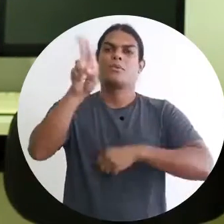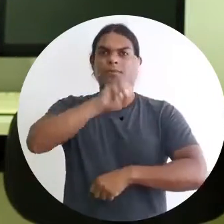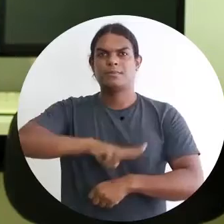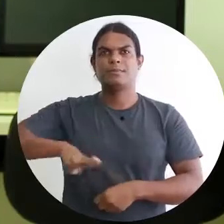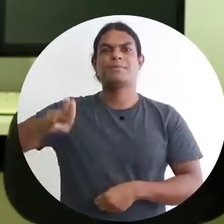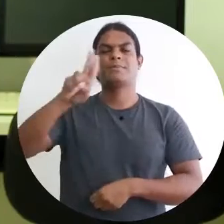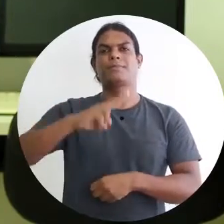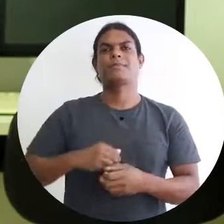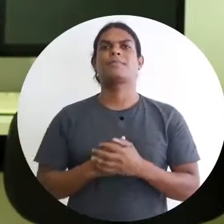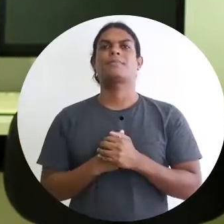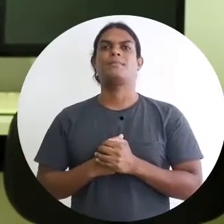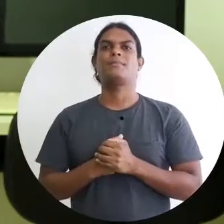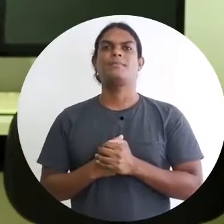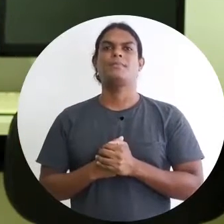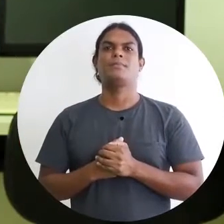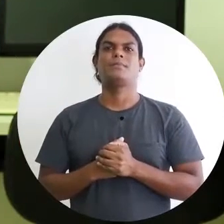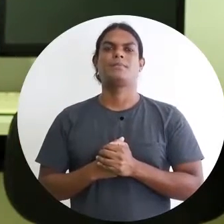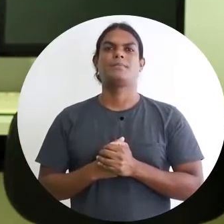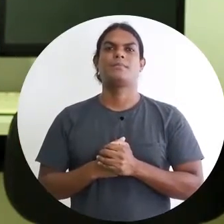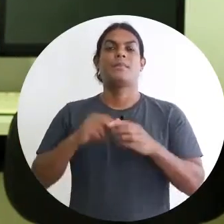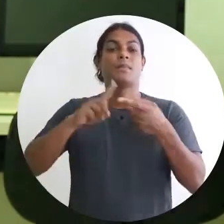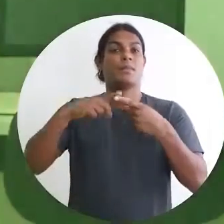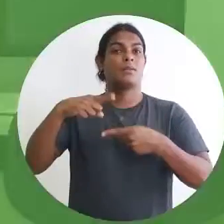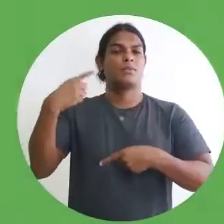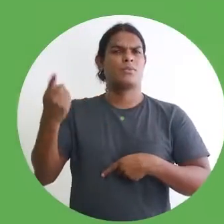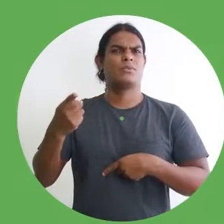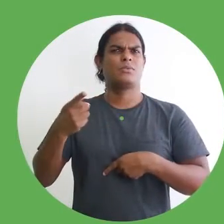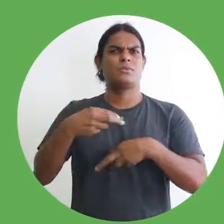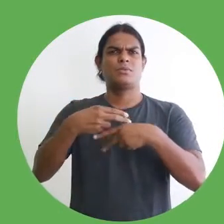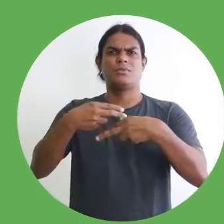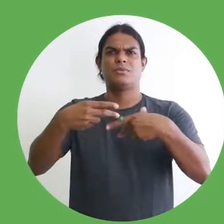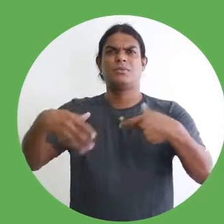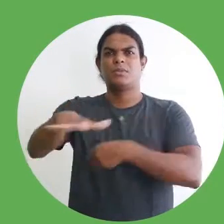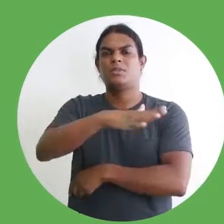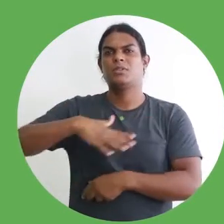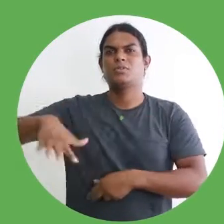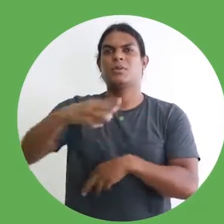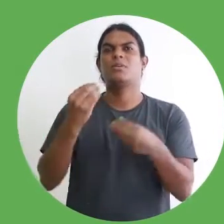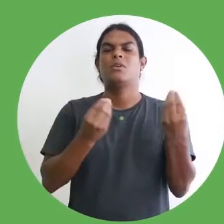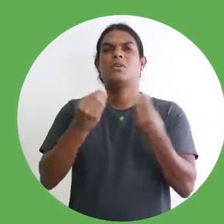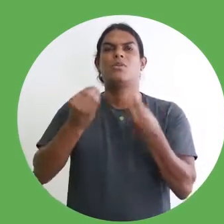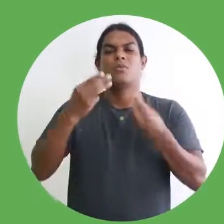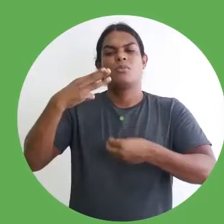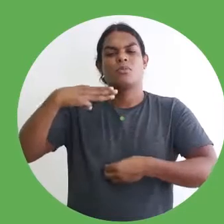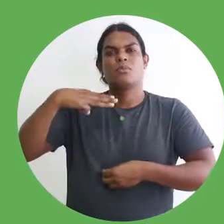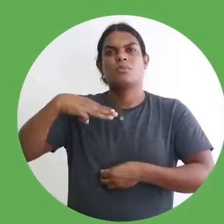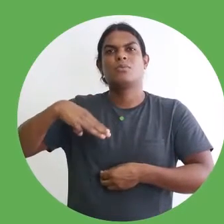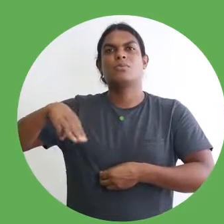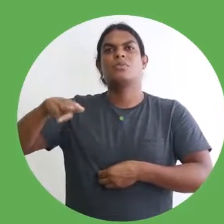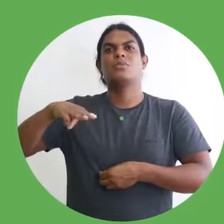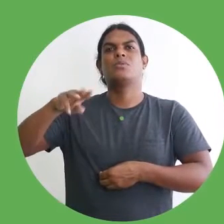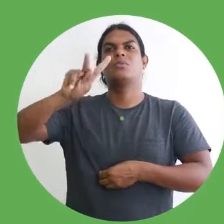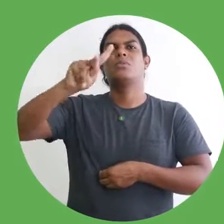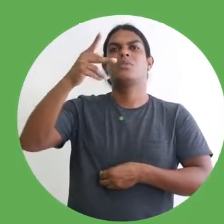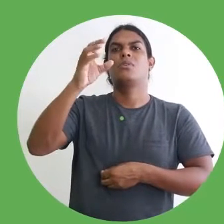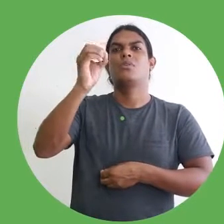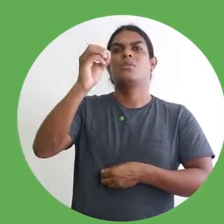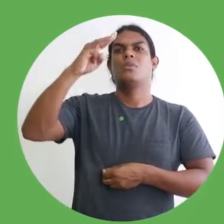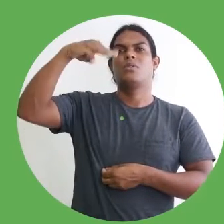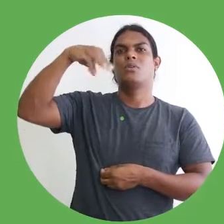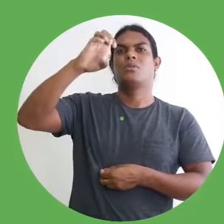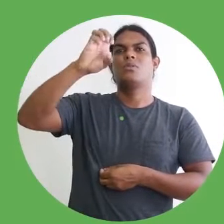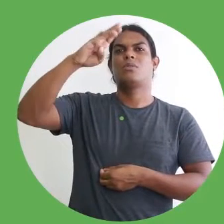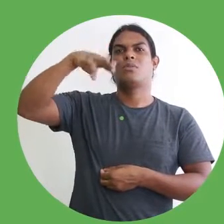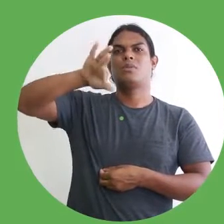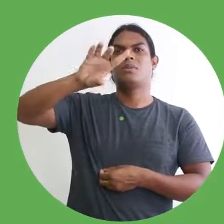as pessoas lá. Eu coloquei outros espaços aqui, como o Museu do Homem do Nordeste, que está vinculado à Fundação Joaquim